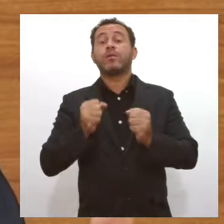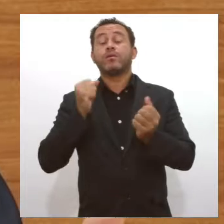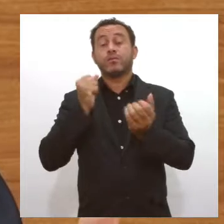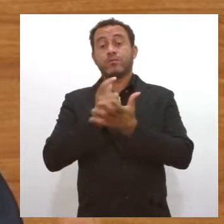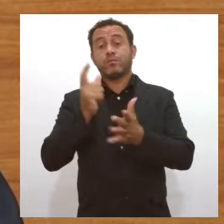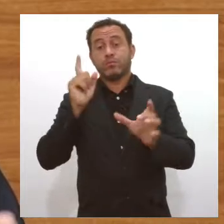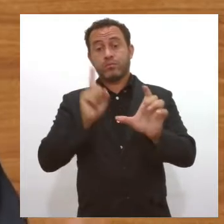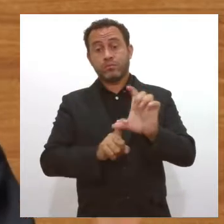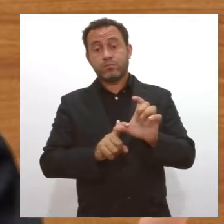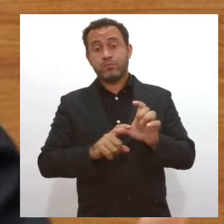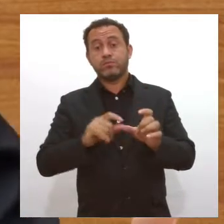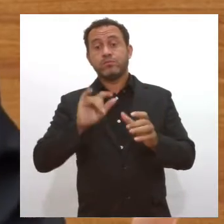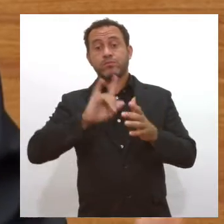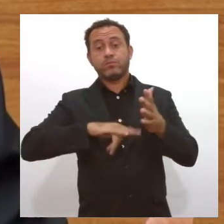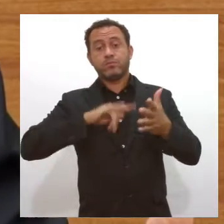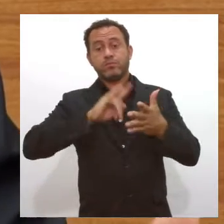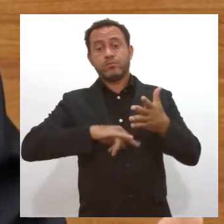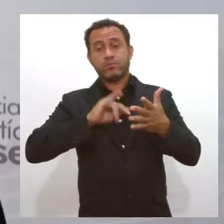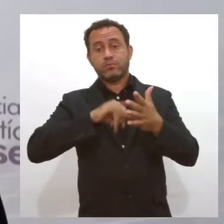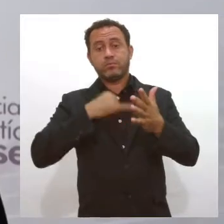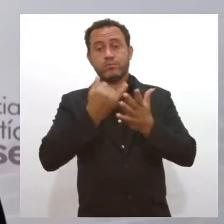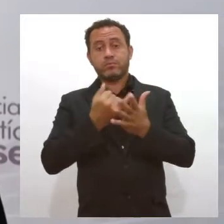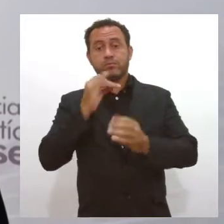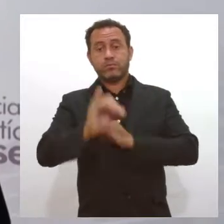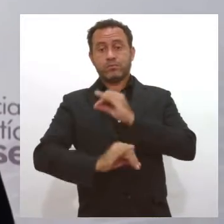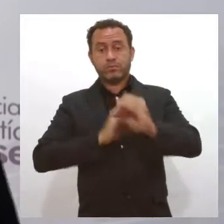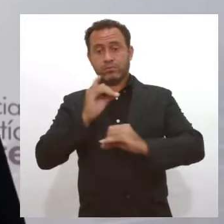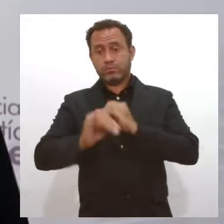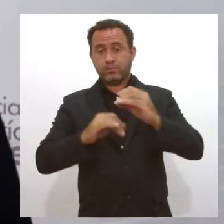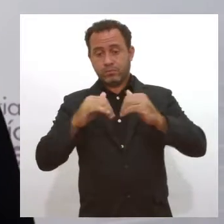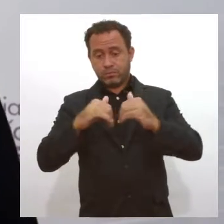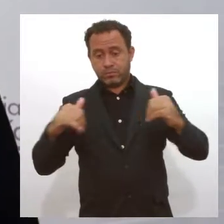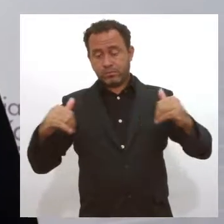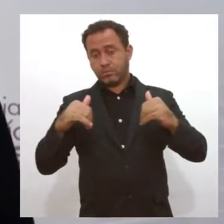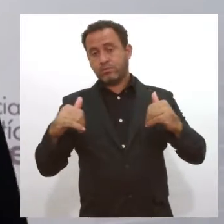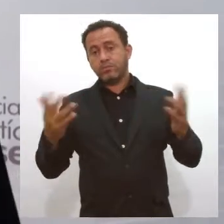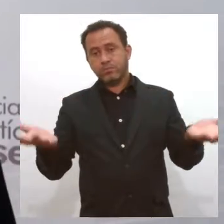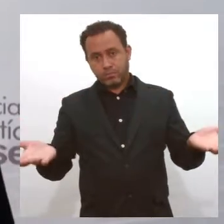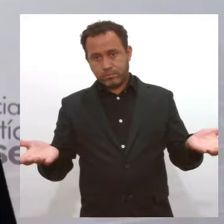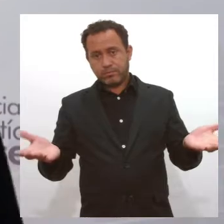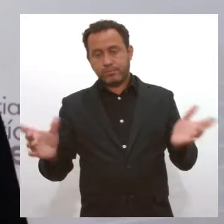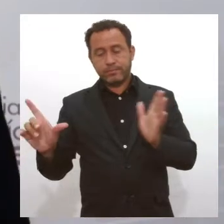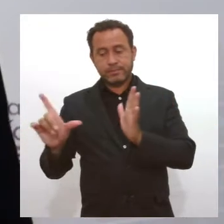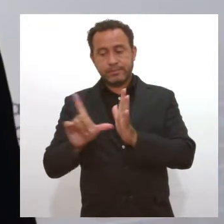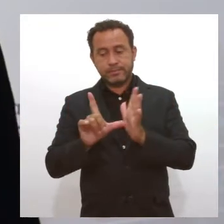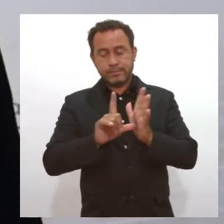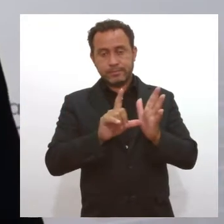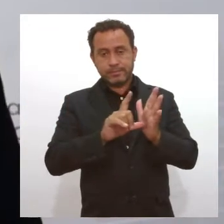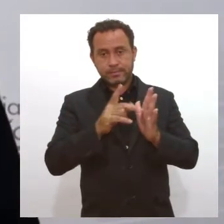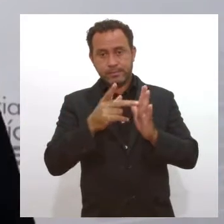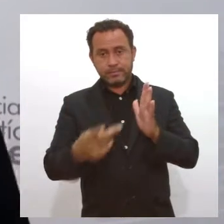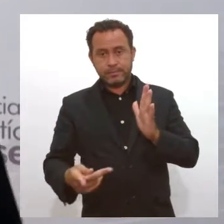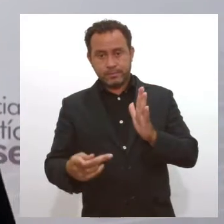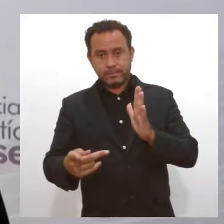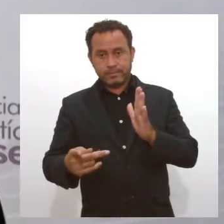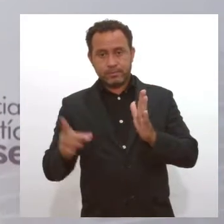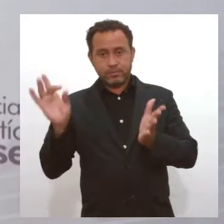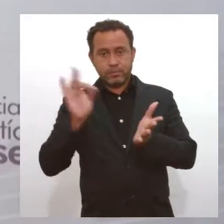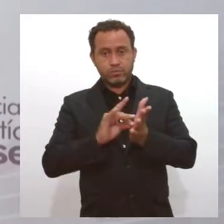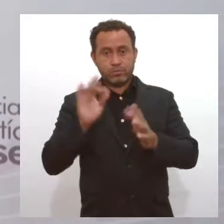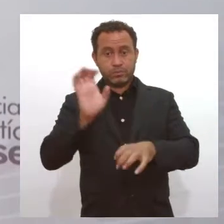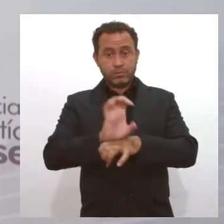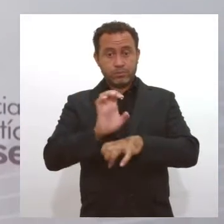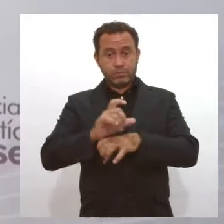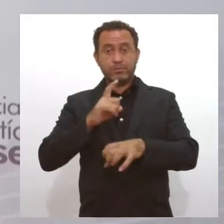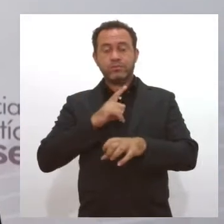ICMS de compras feitas pela internet. O que se busca com esse projeto de lei é permitir que o fisco estadual tenha